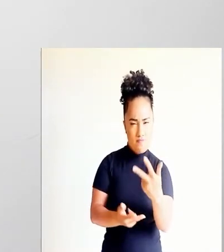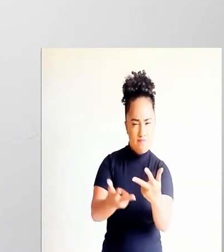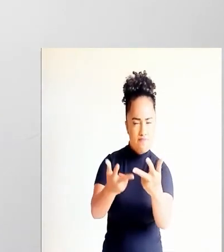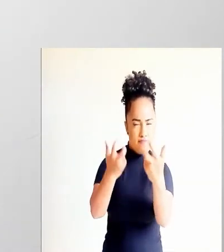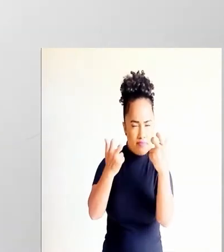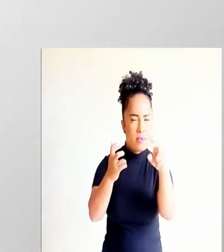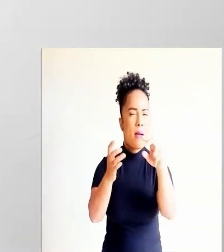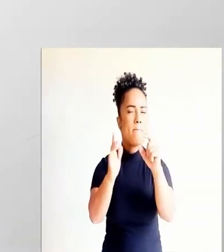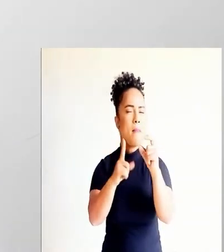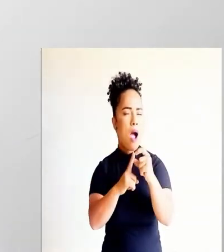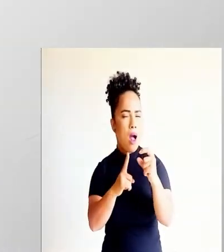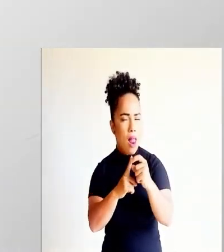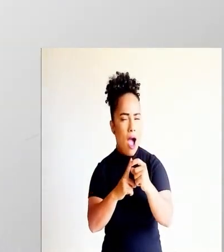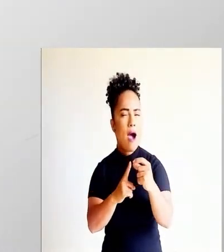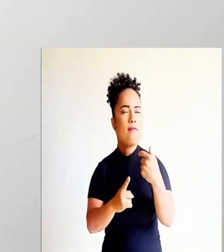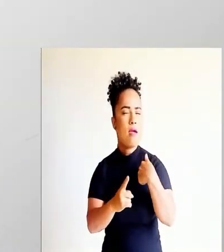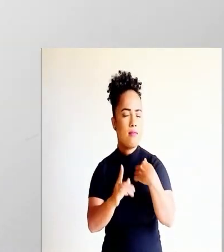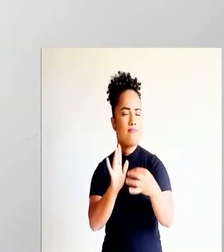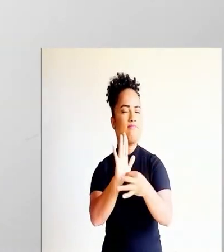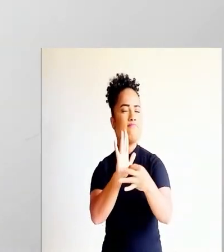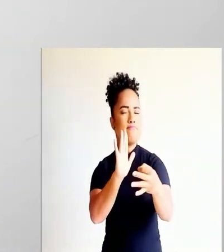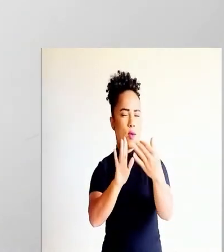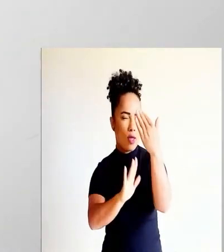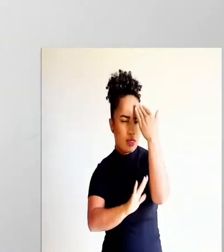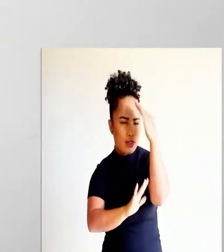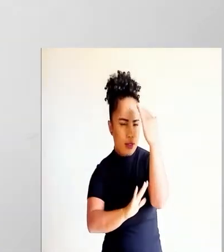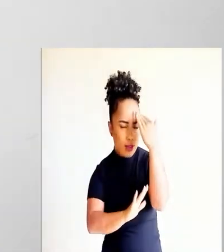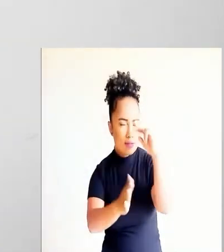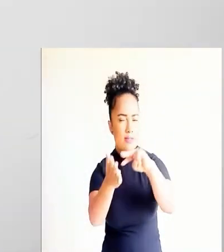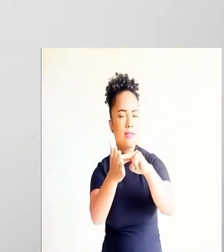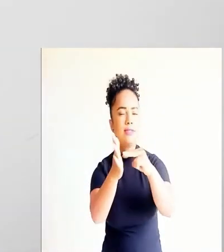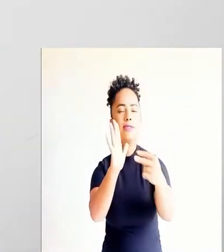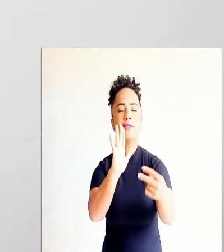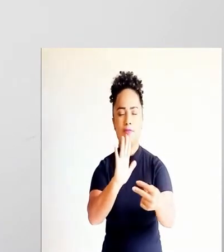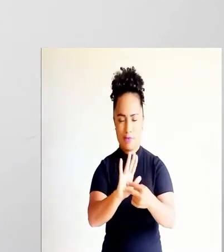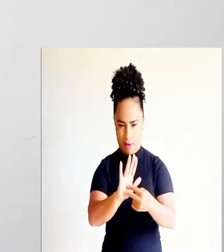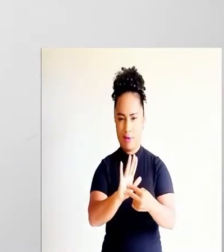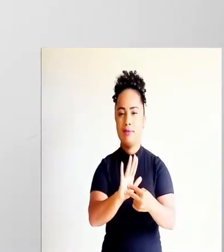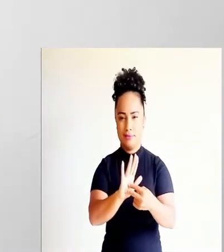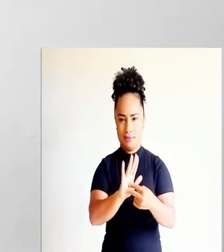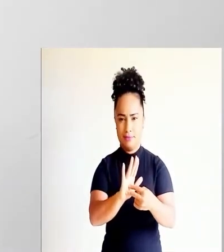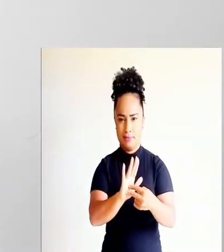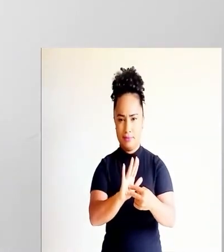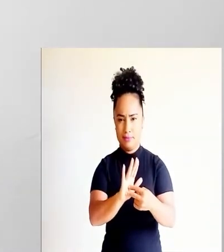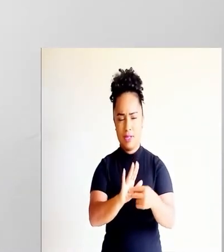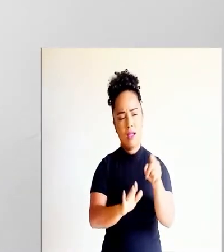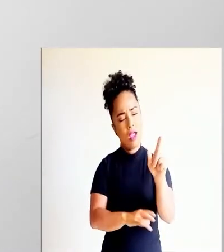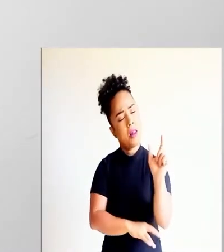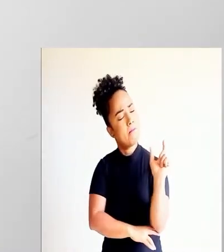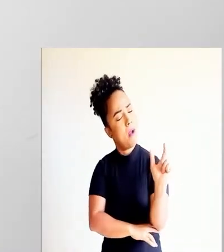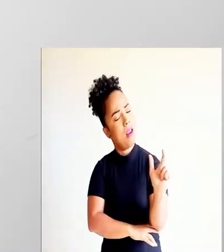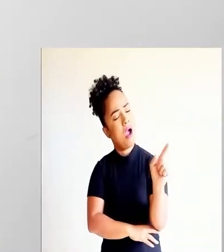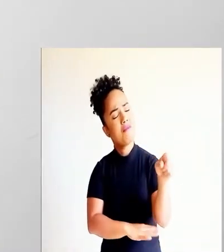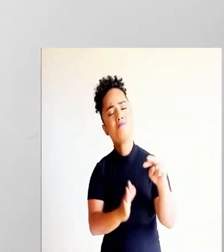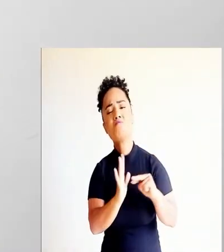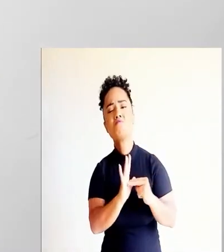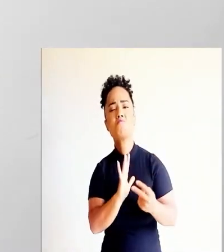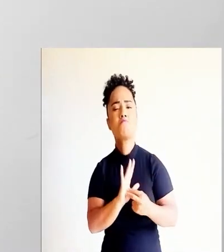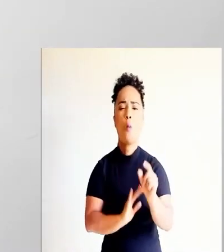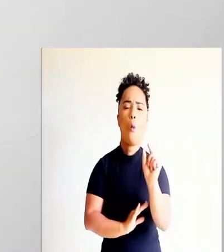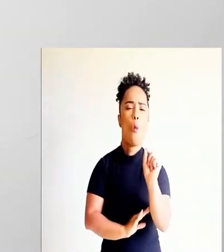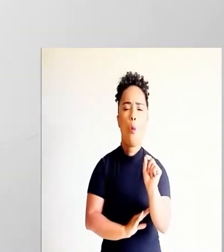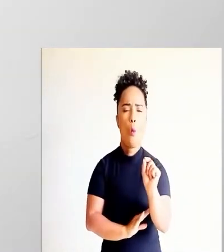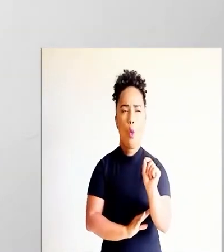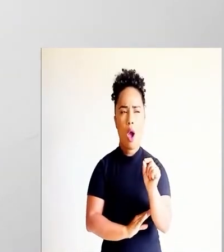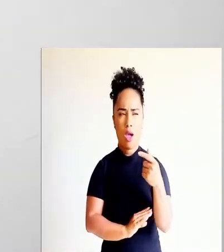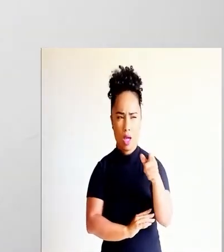Deduzir. Eu vou lá deduzir o significado daquela expressão dentro do texto. O eu devo me perguntar? O que quer dizer